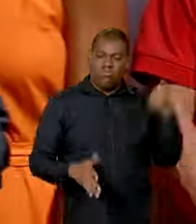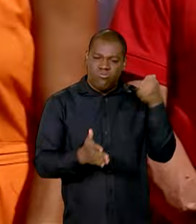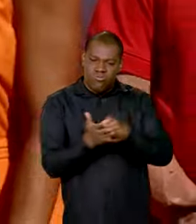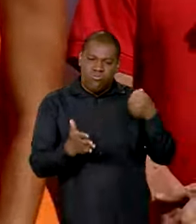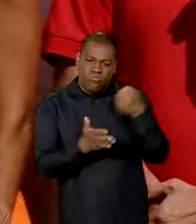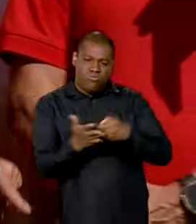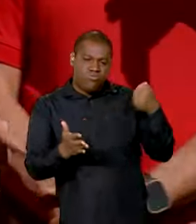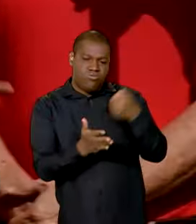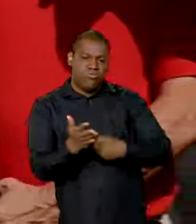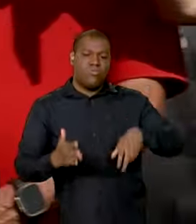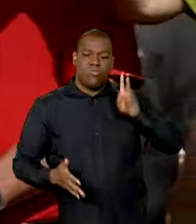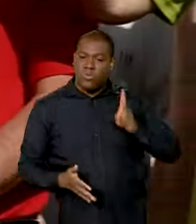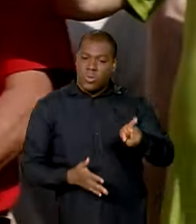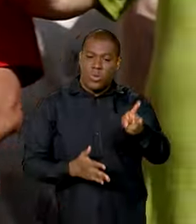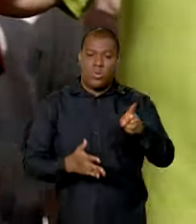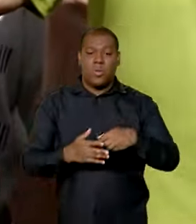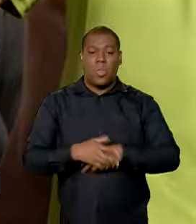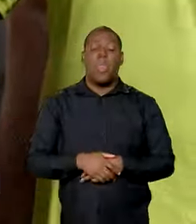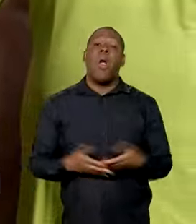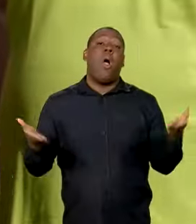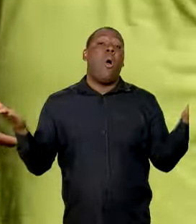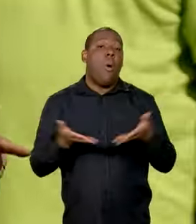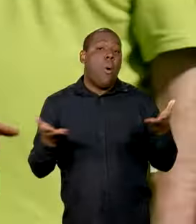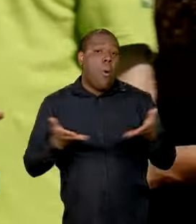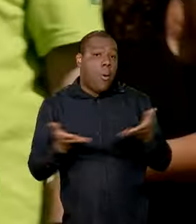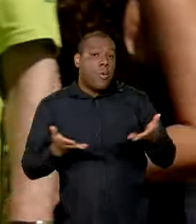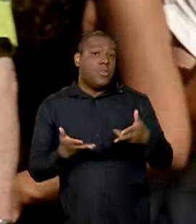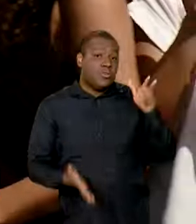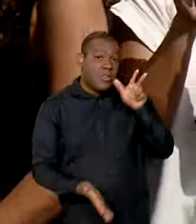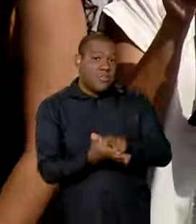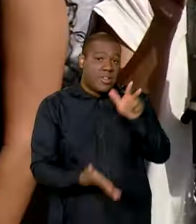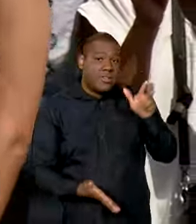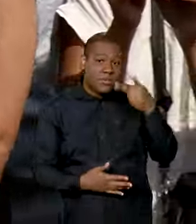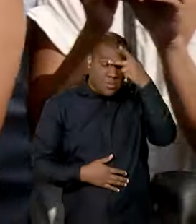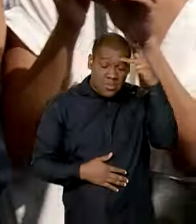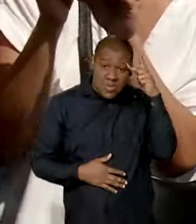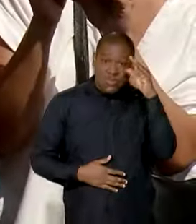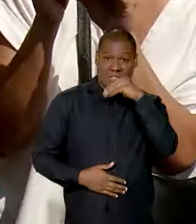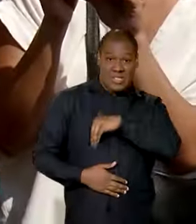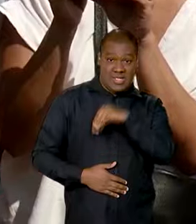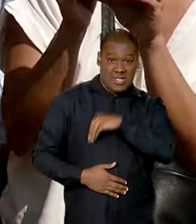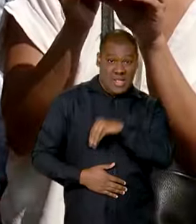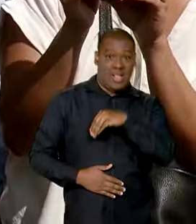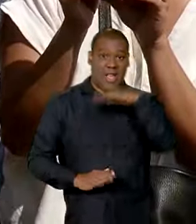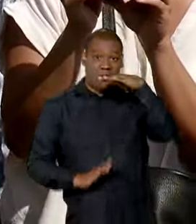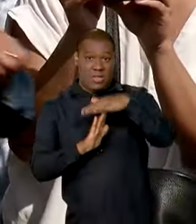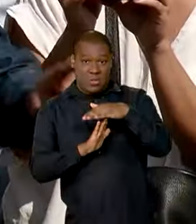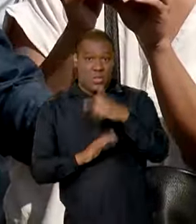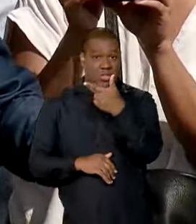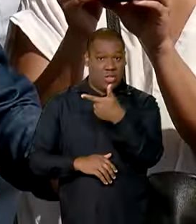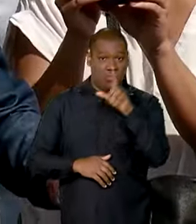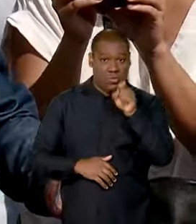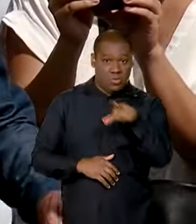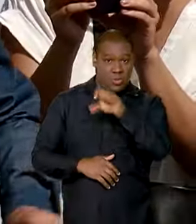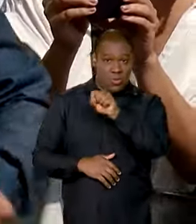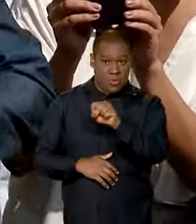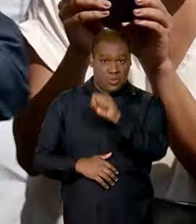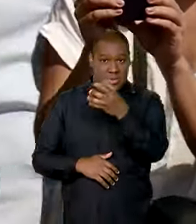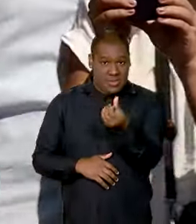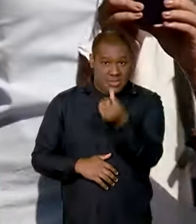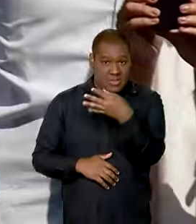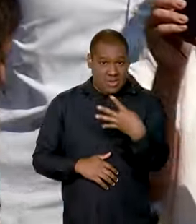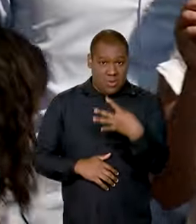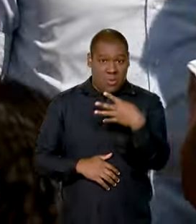A partir de hoje, quem ganha 2.864 reais paga zero de imposto de